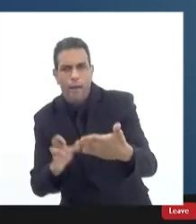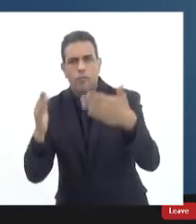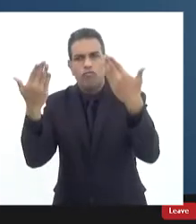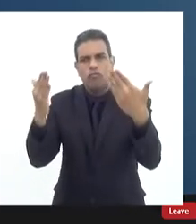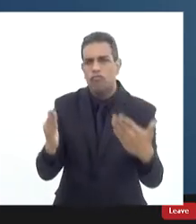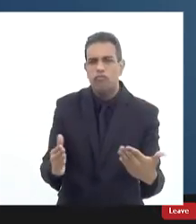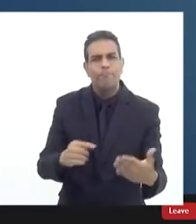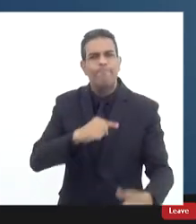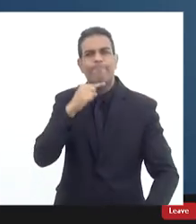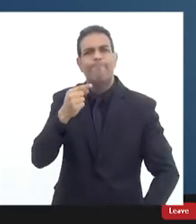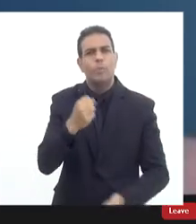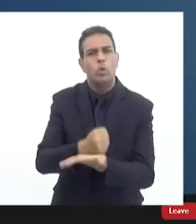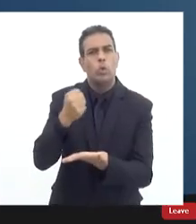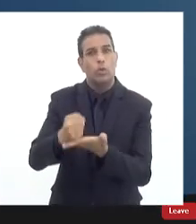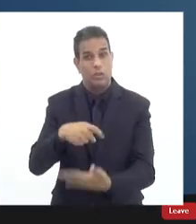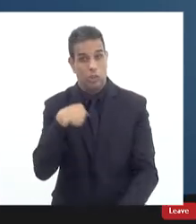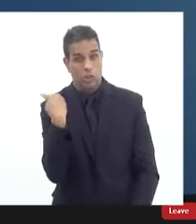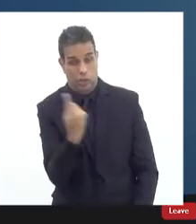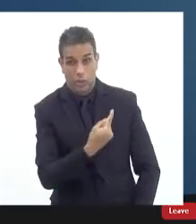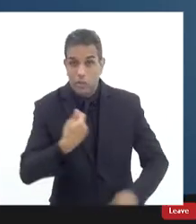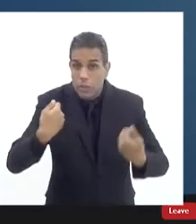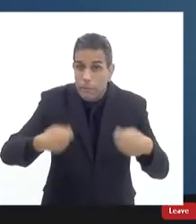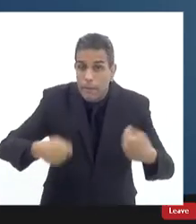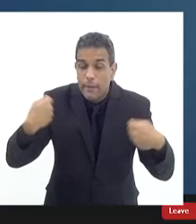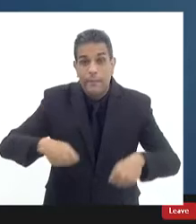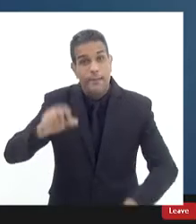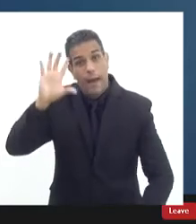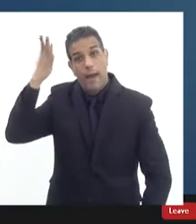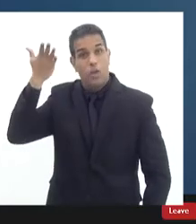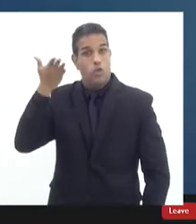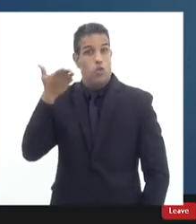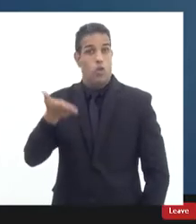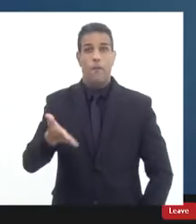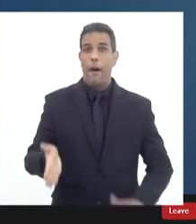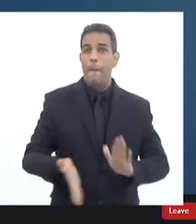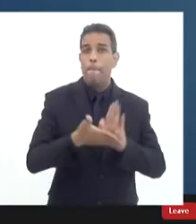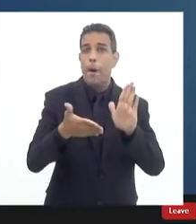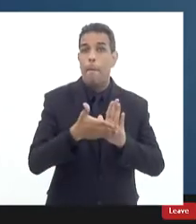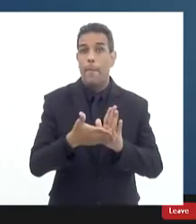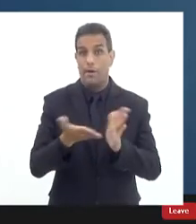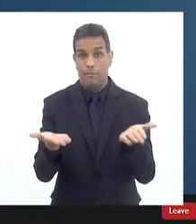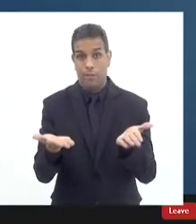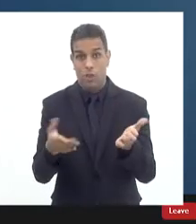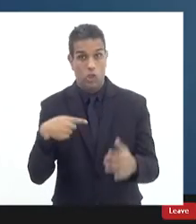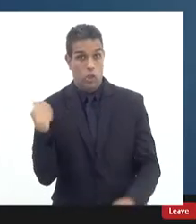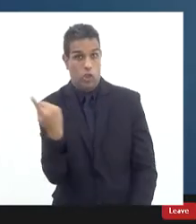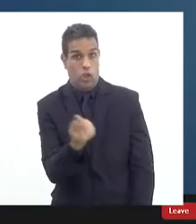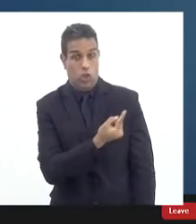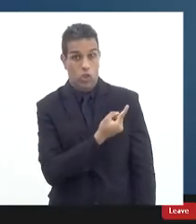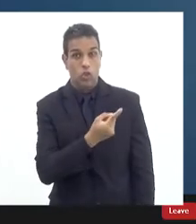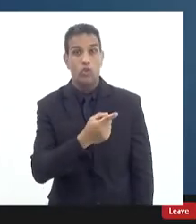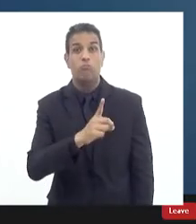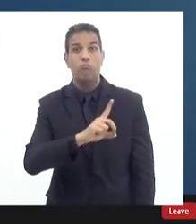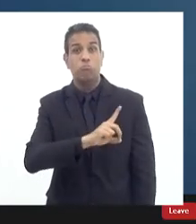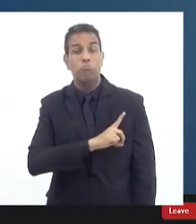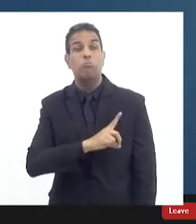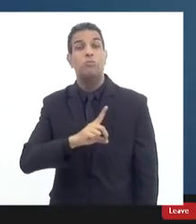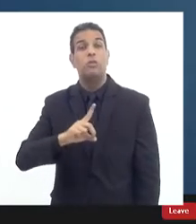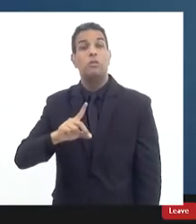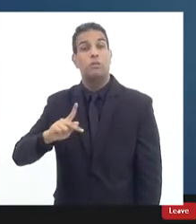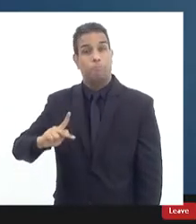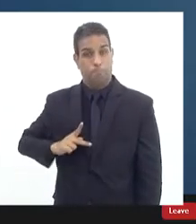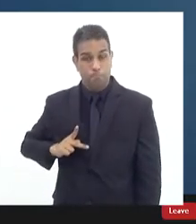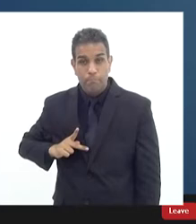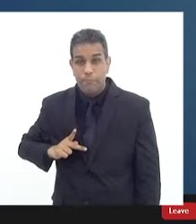pensar numa solução a Defensoria Pública eu acho que se dispõe a fazer essa discussão